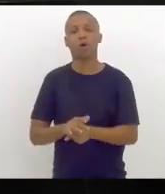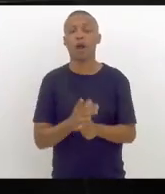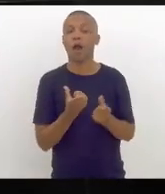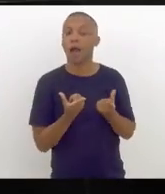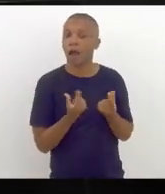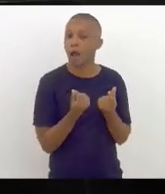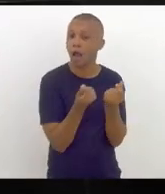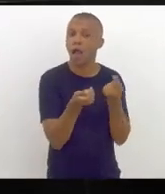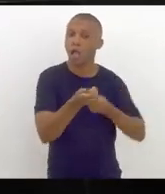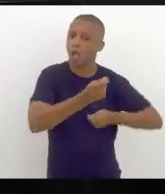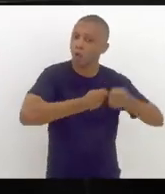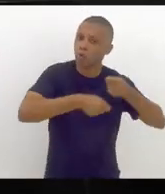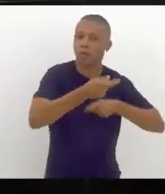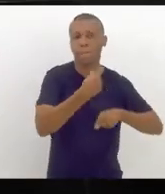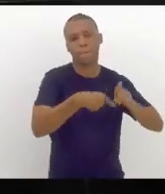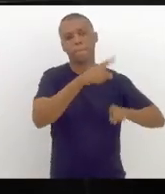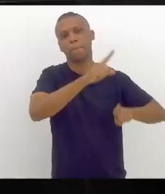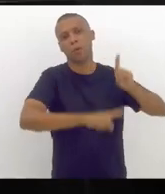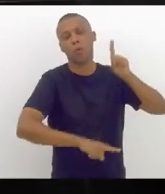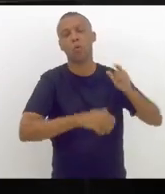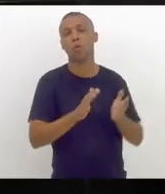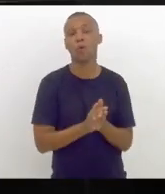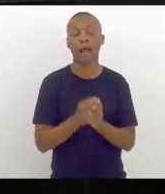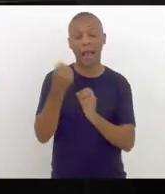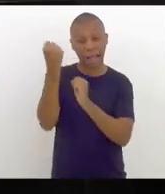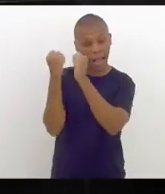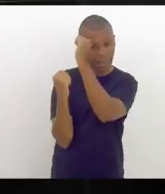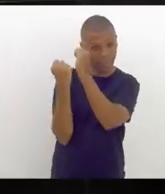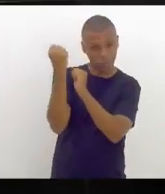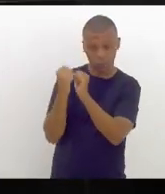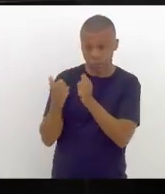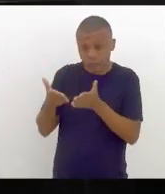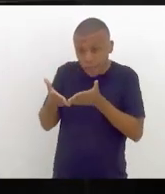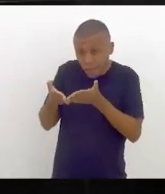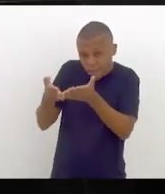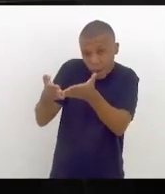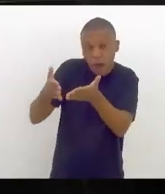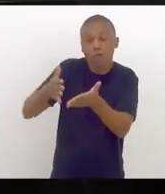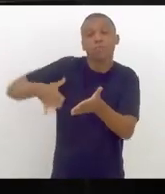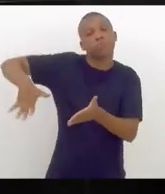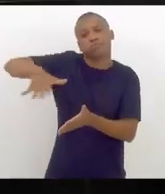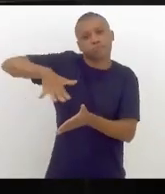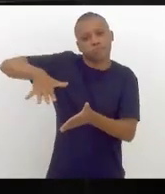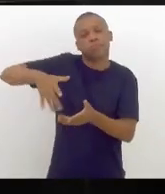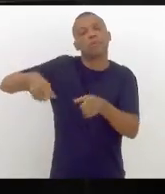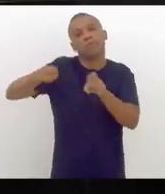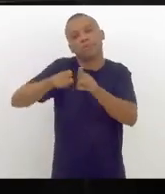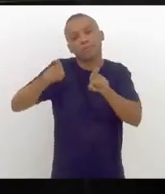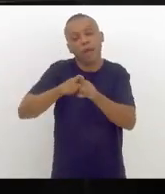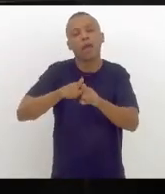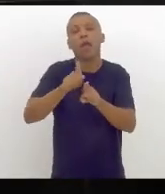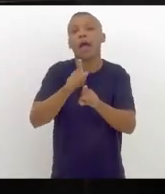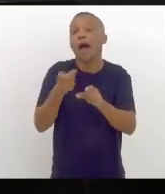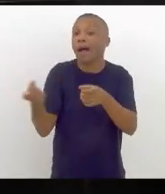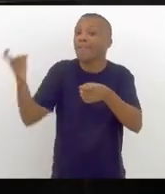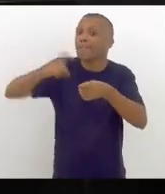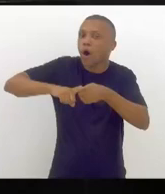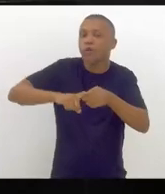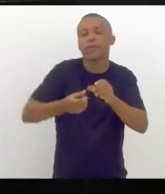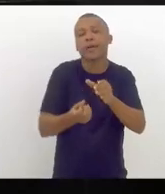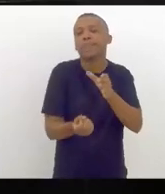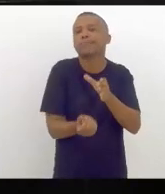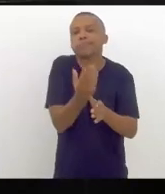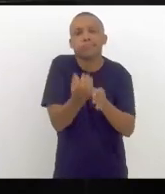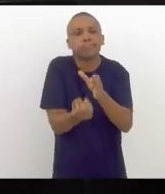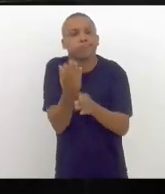a retomada da indústria naval, da retomada, inclusive, da oferta da geração de